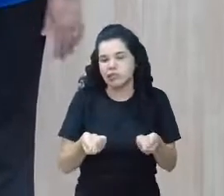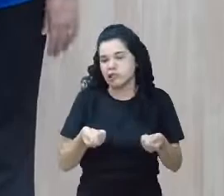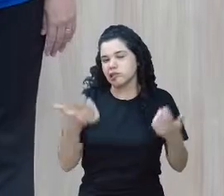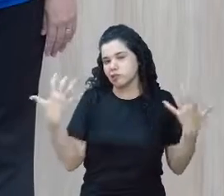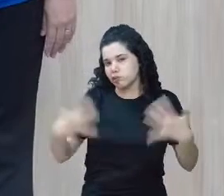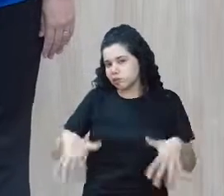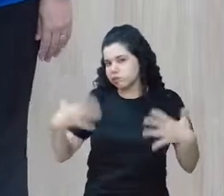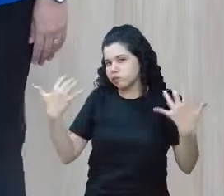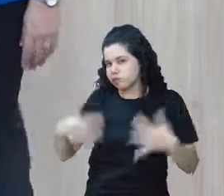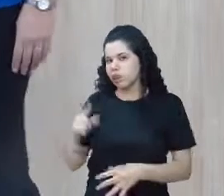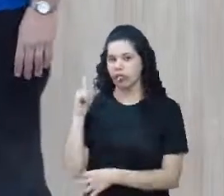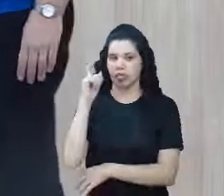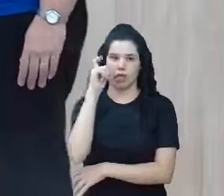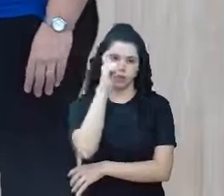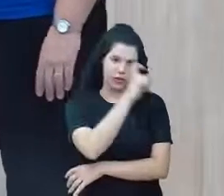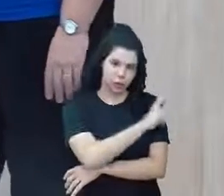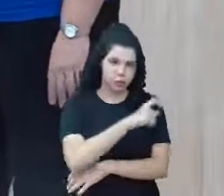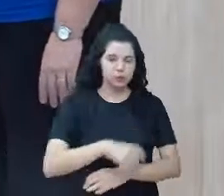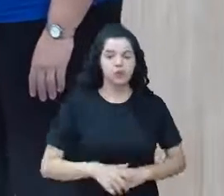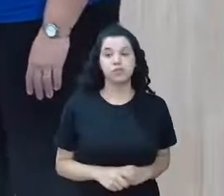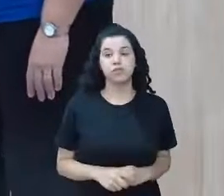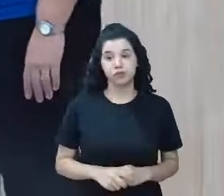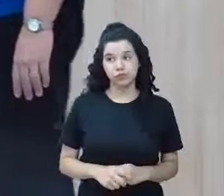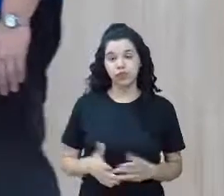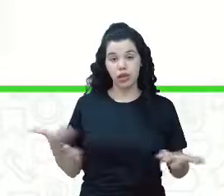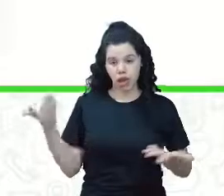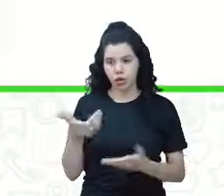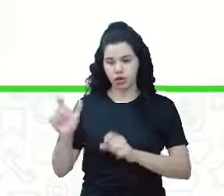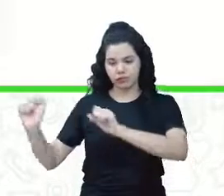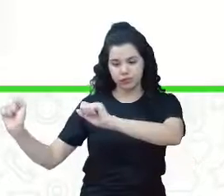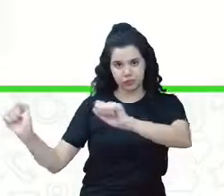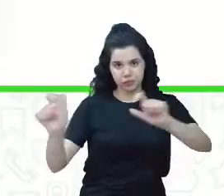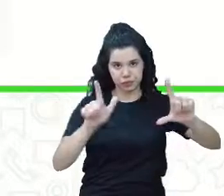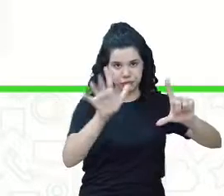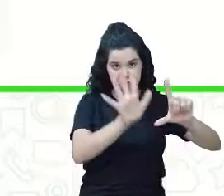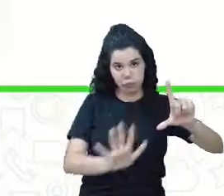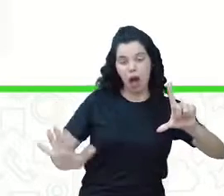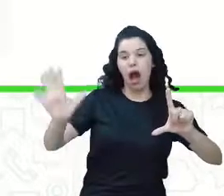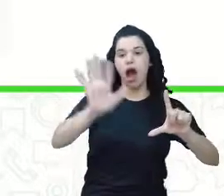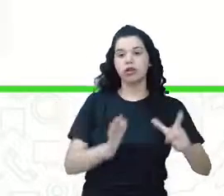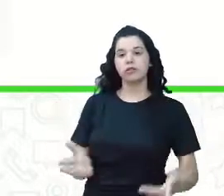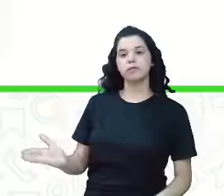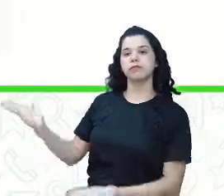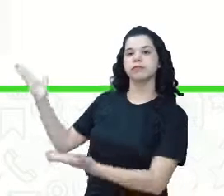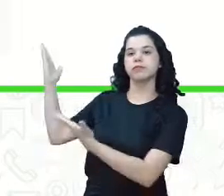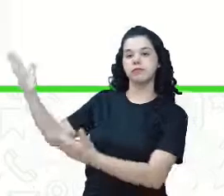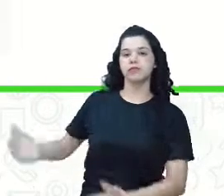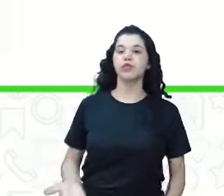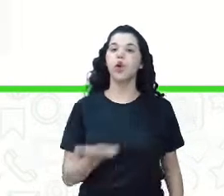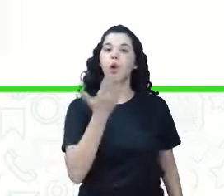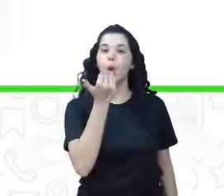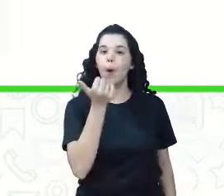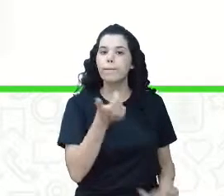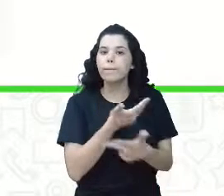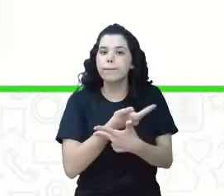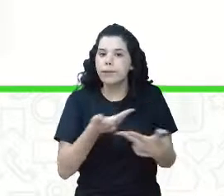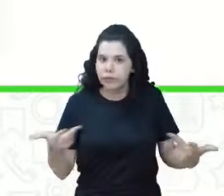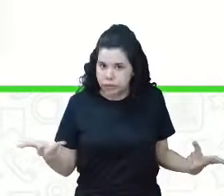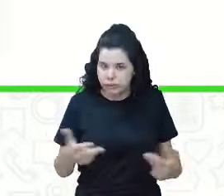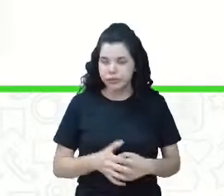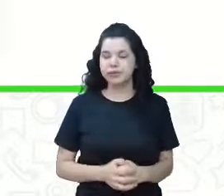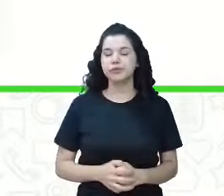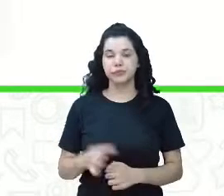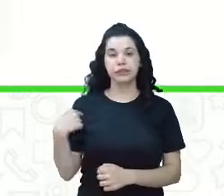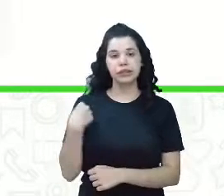de trabalhar. Nessa outra imagem, nós temos aí a questão dos alimentos. Nós